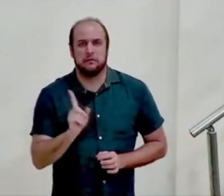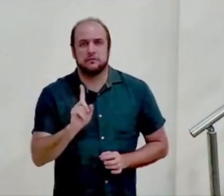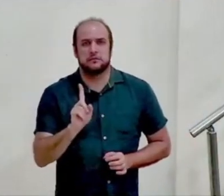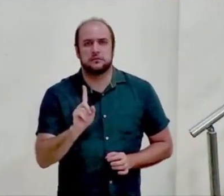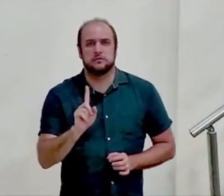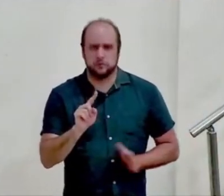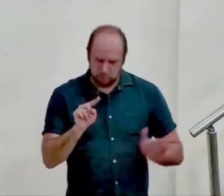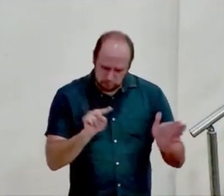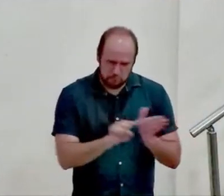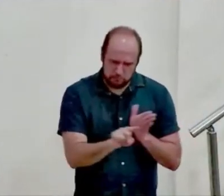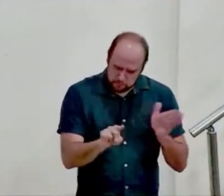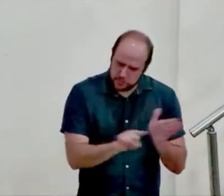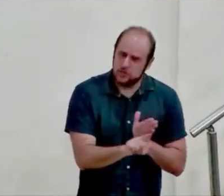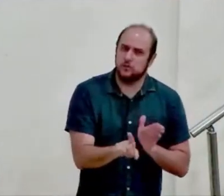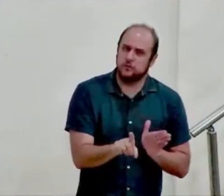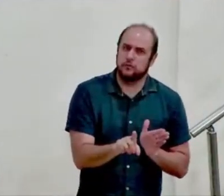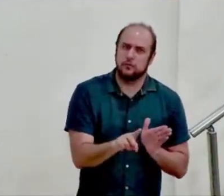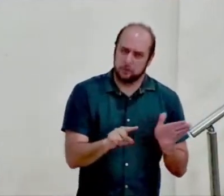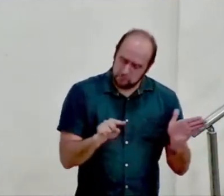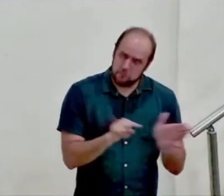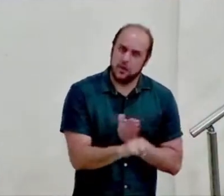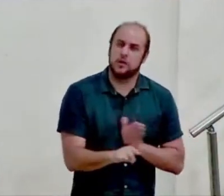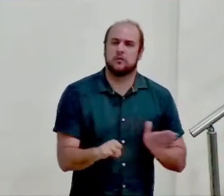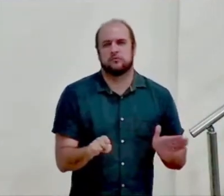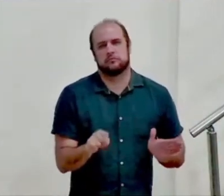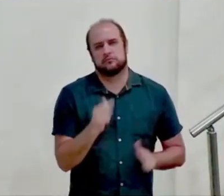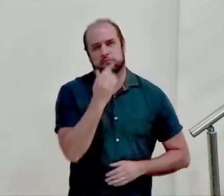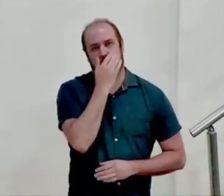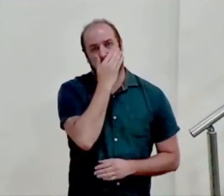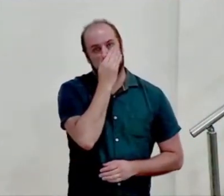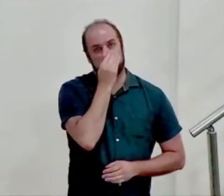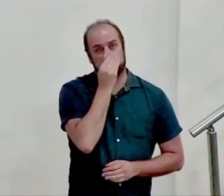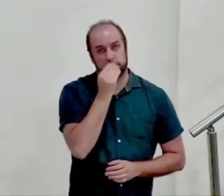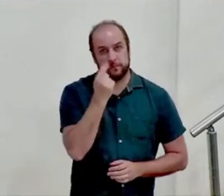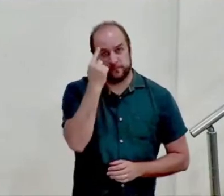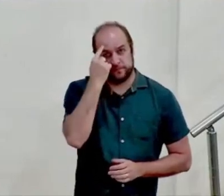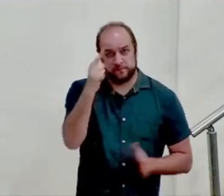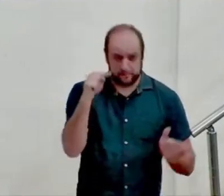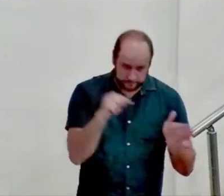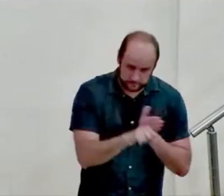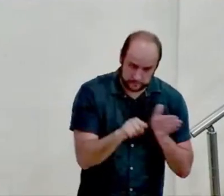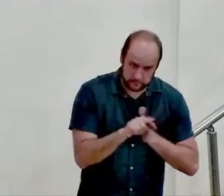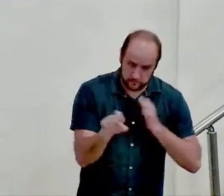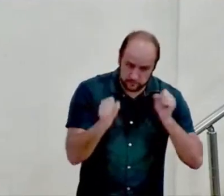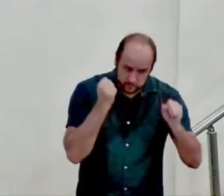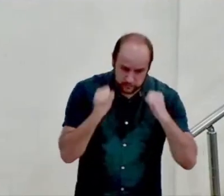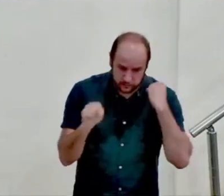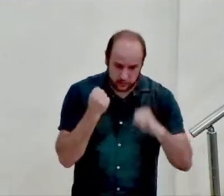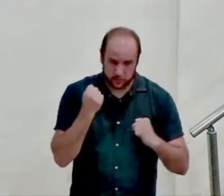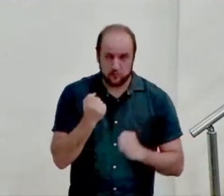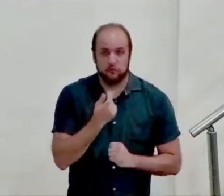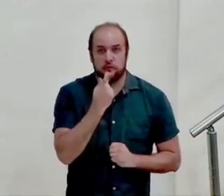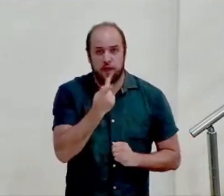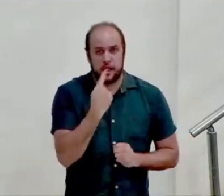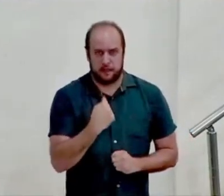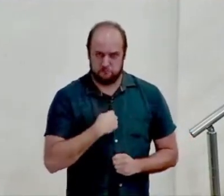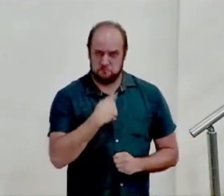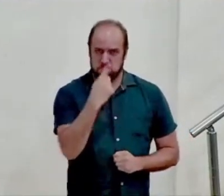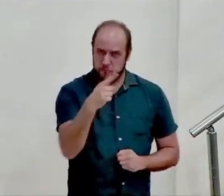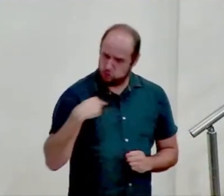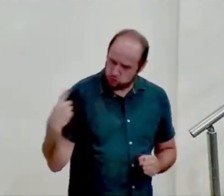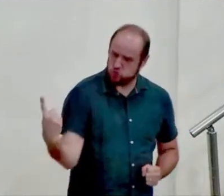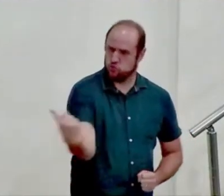das perguntas. Esta é a questão das perguntas. E dessa pergunta que o salmista faz. Você e eu, nós,